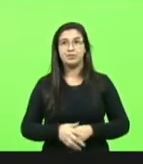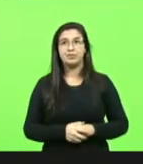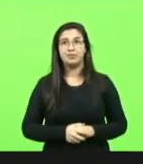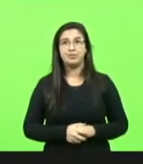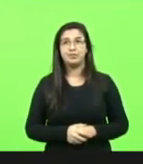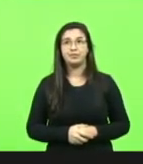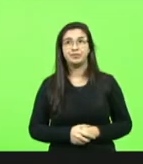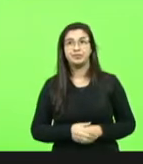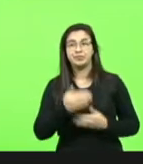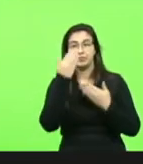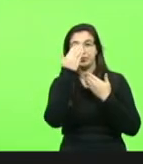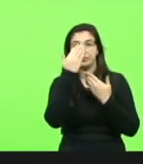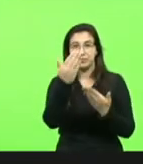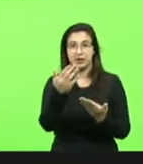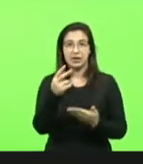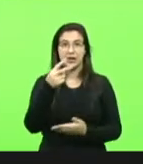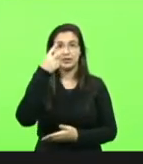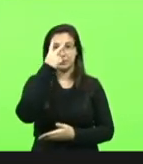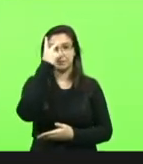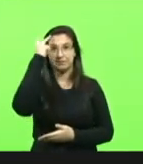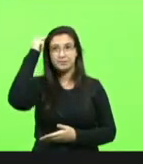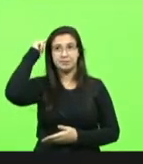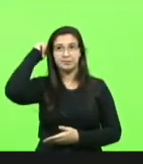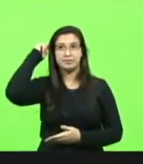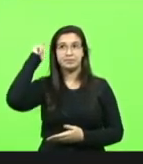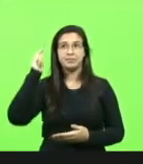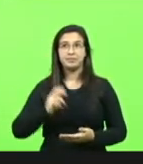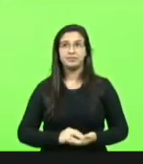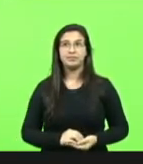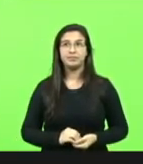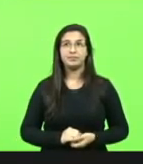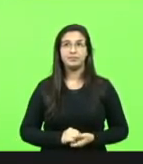Obrigado, deputado Vicente Carro Prezo. Igualmente, deputado.